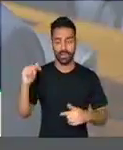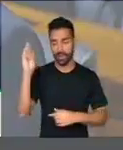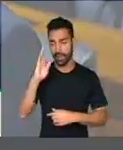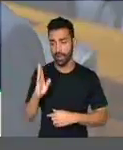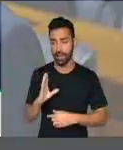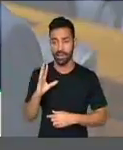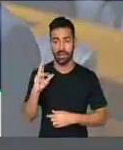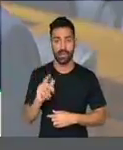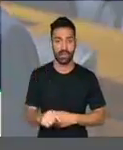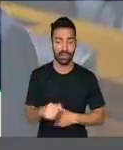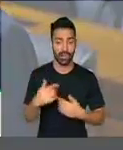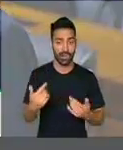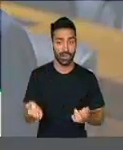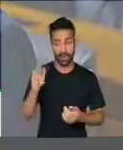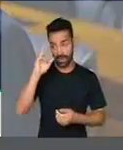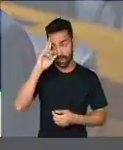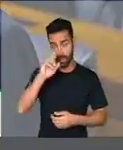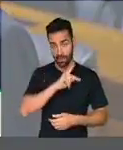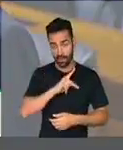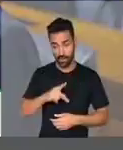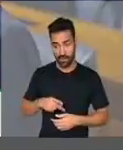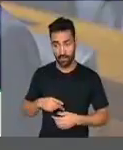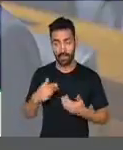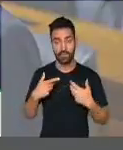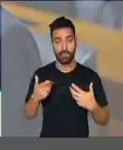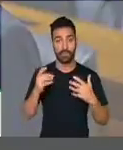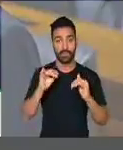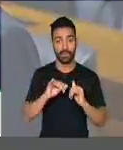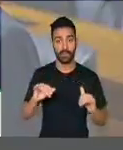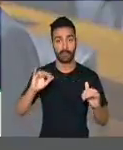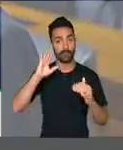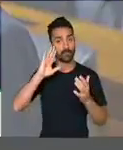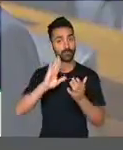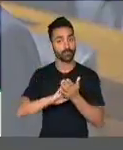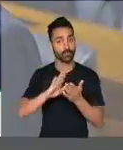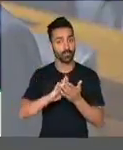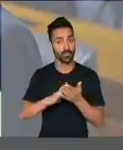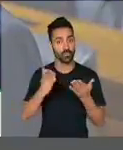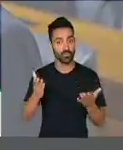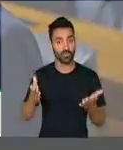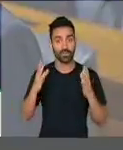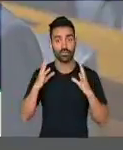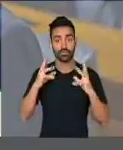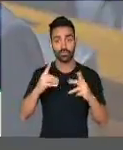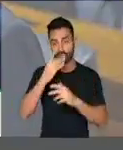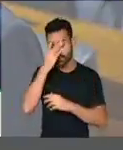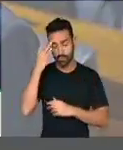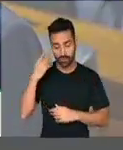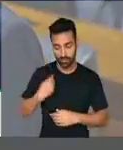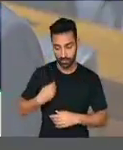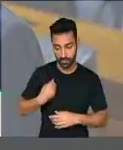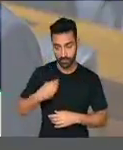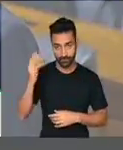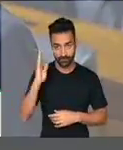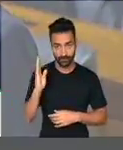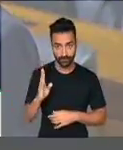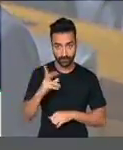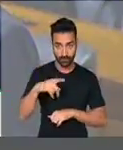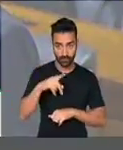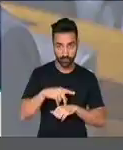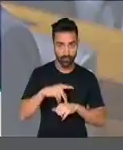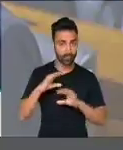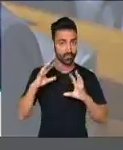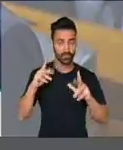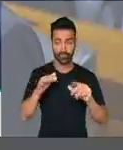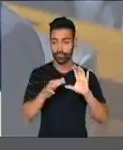país. Senhor presidente, quero deixar aqui em estado a minha homenagem a todos os trabalhadores deste país, em todas